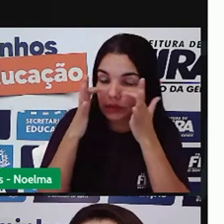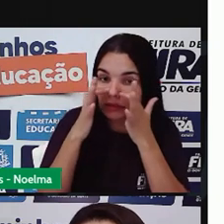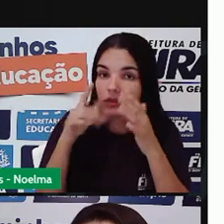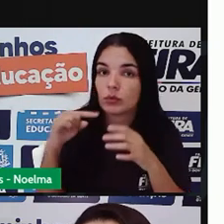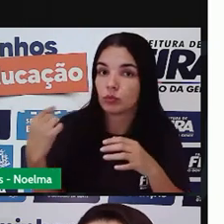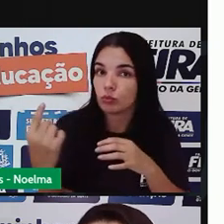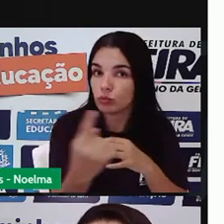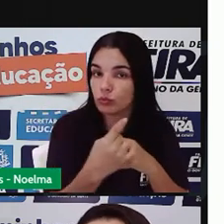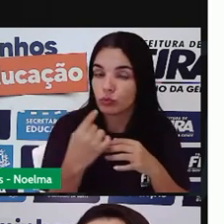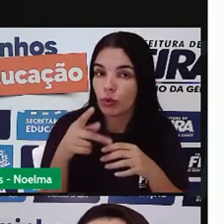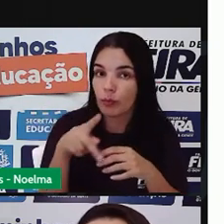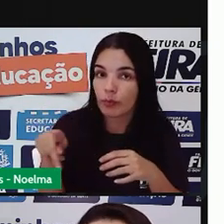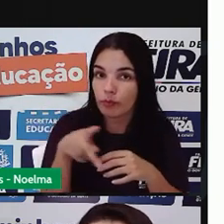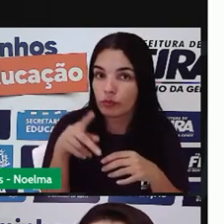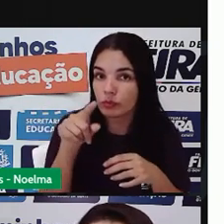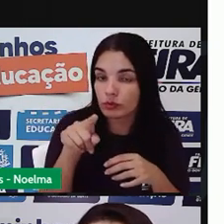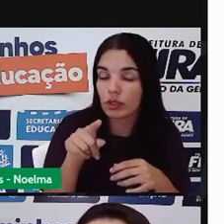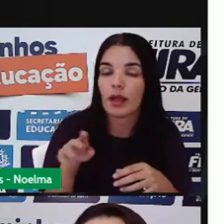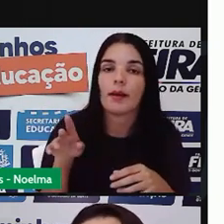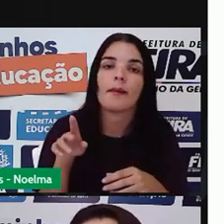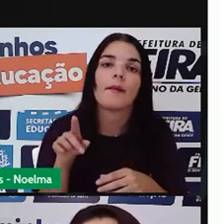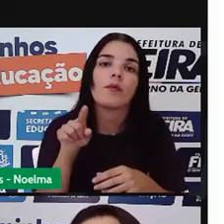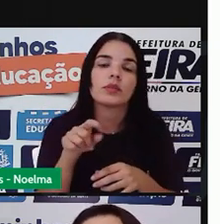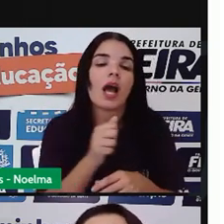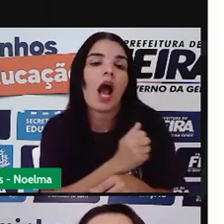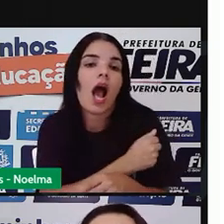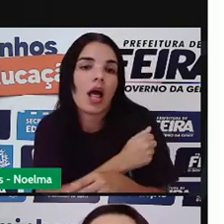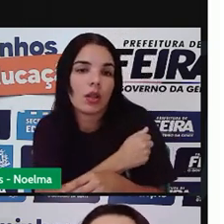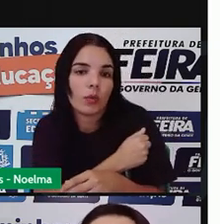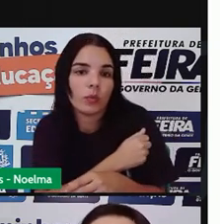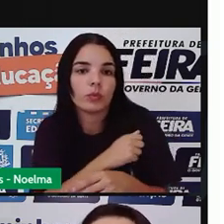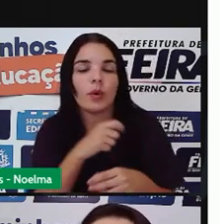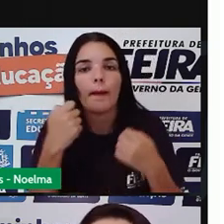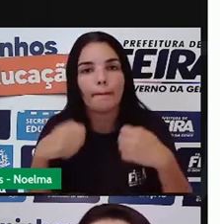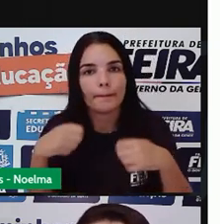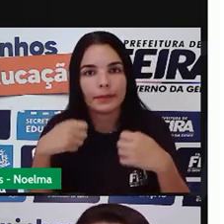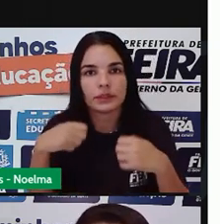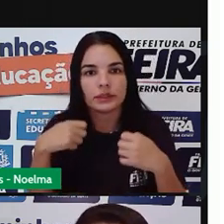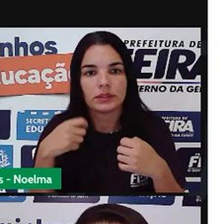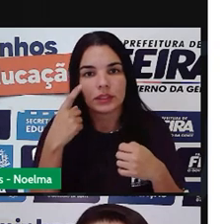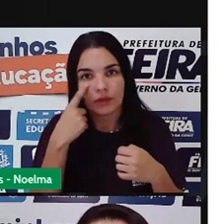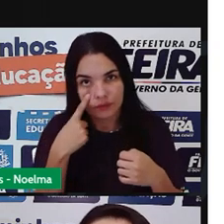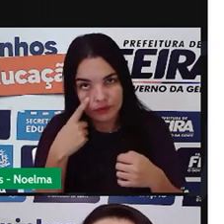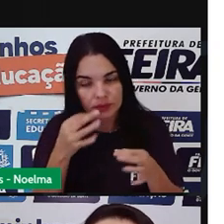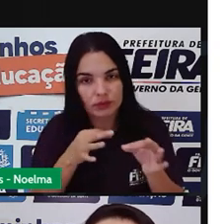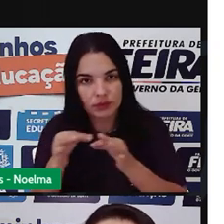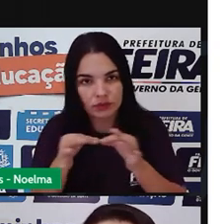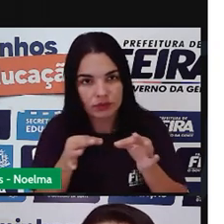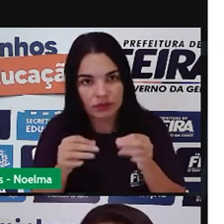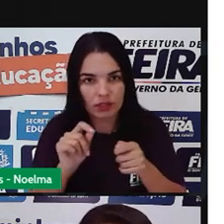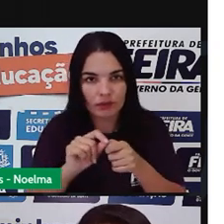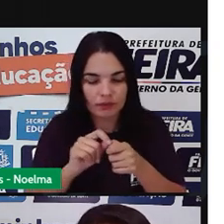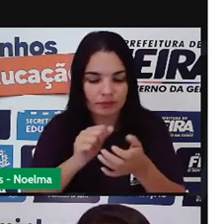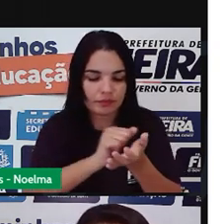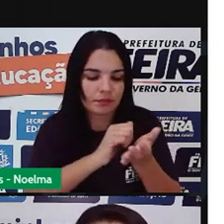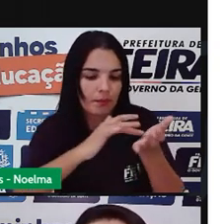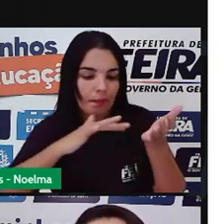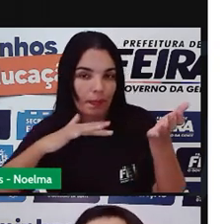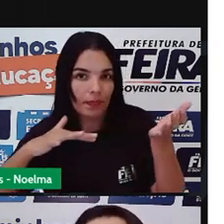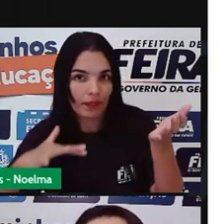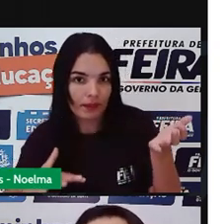professores as orientações para o aluno vocês deverão ler direitinho realizar as atividades